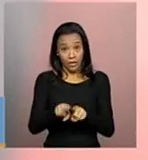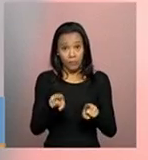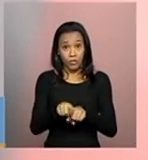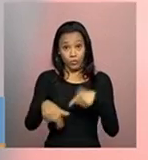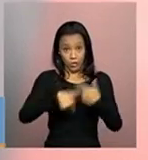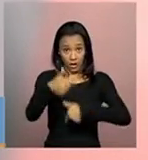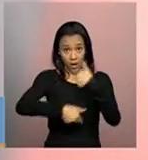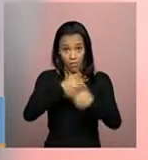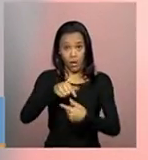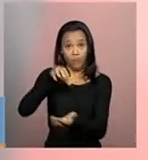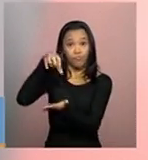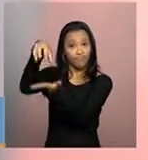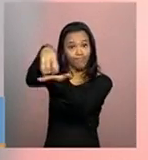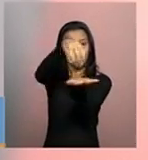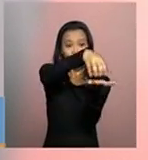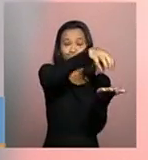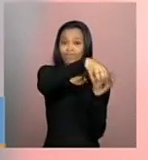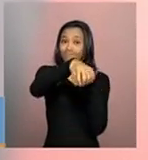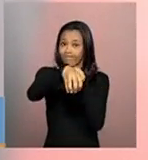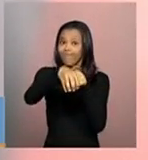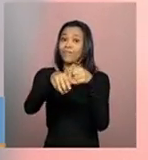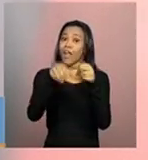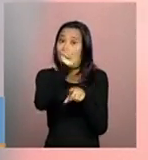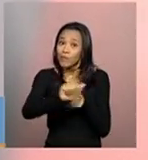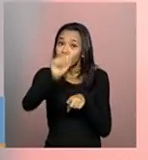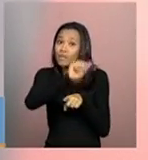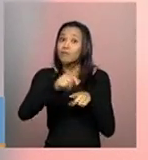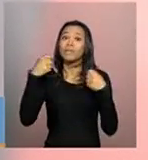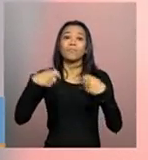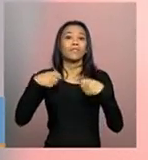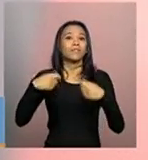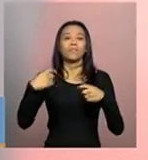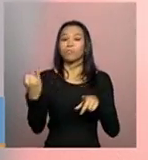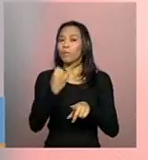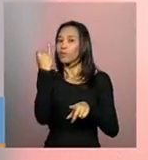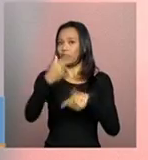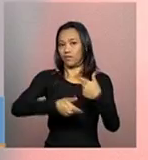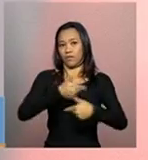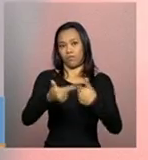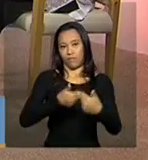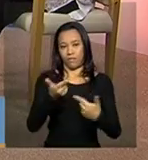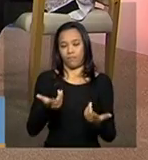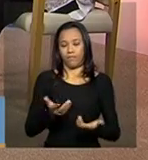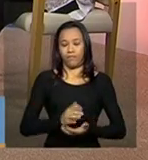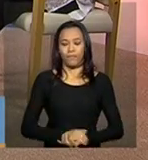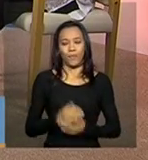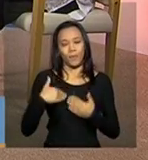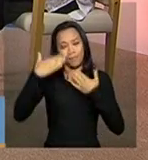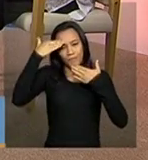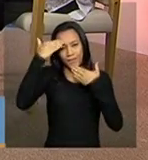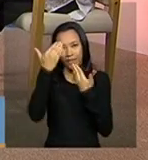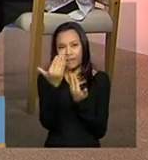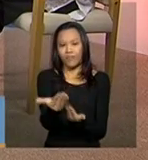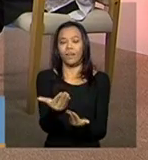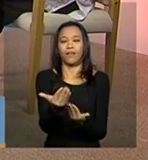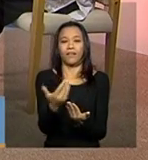que são tão importantes para a execução de serviços para o público-alvo da assistência social. Muito obrigada pela participação de